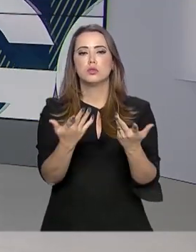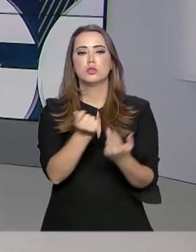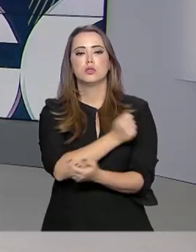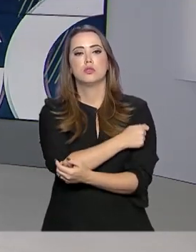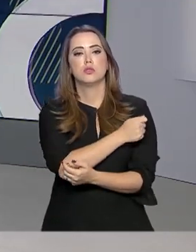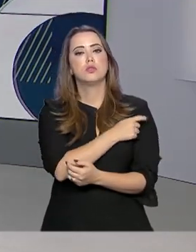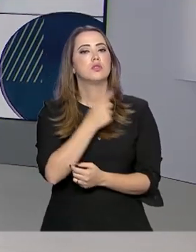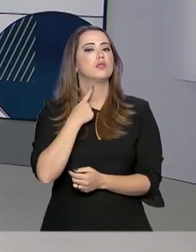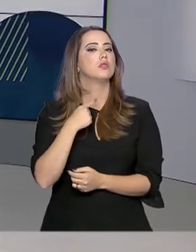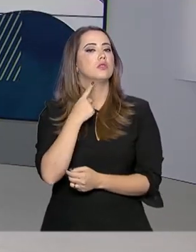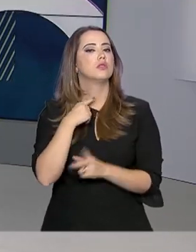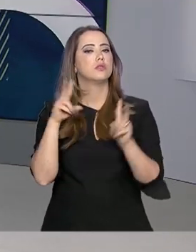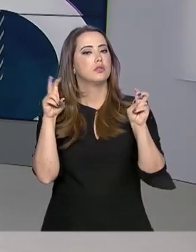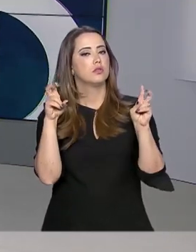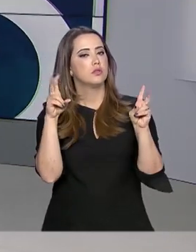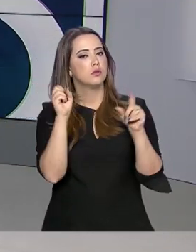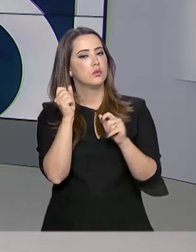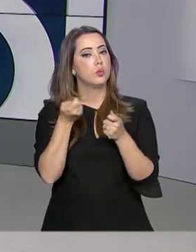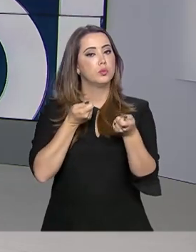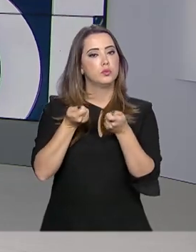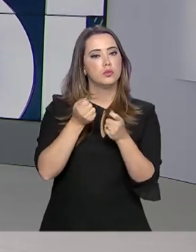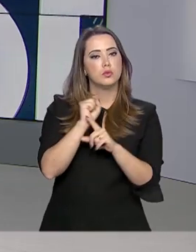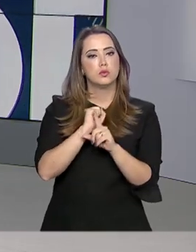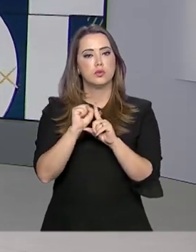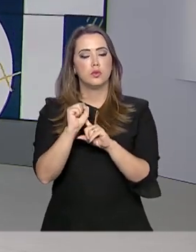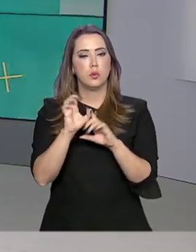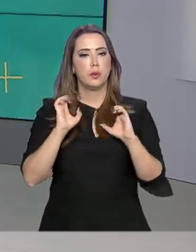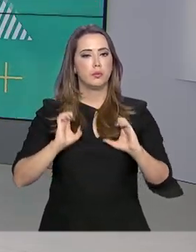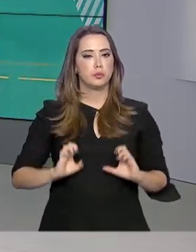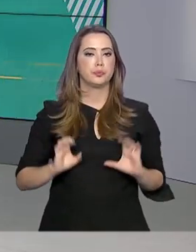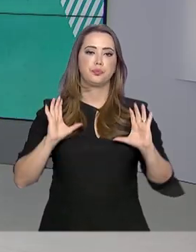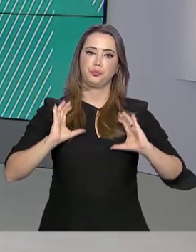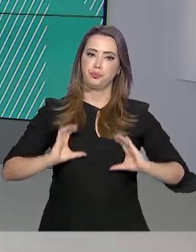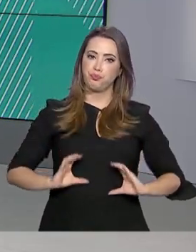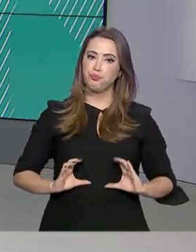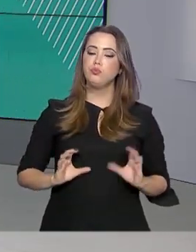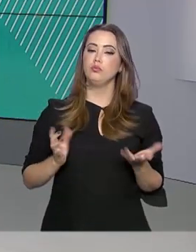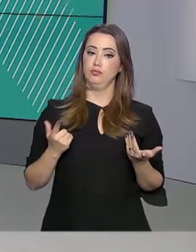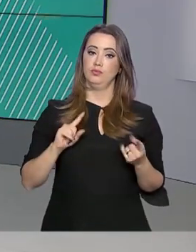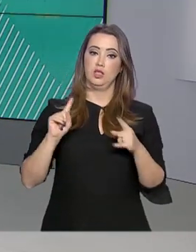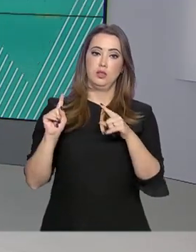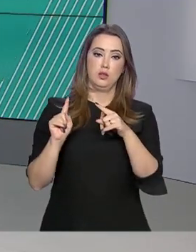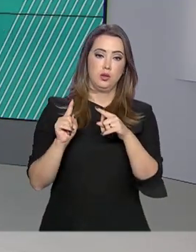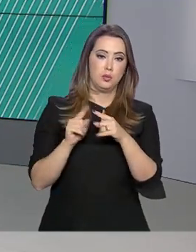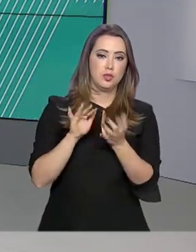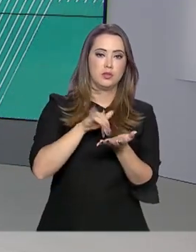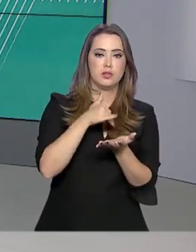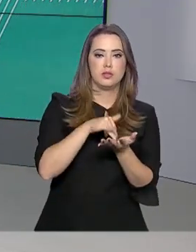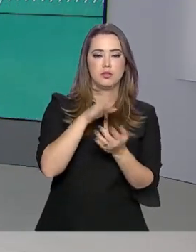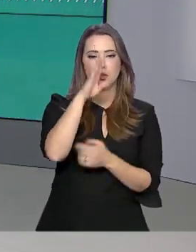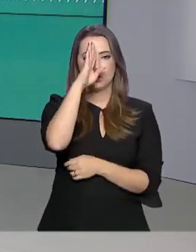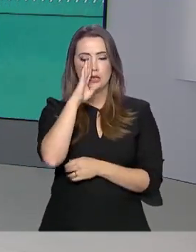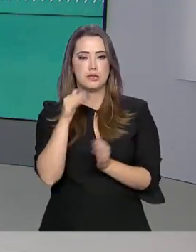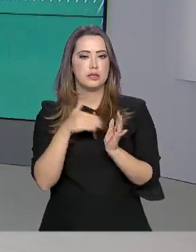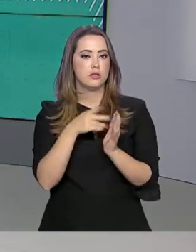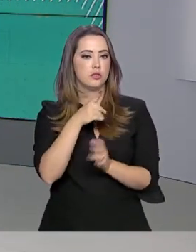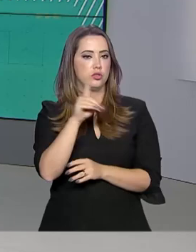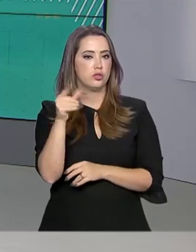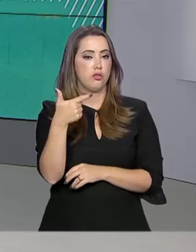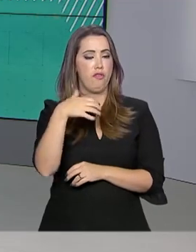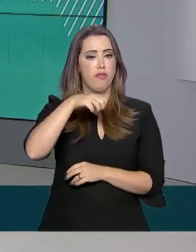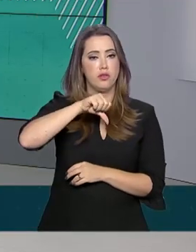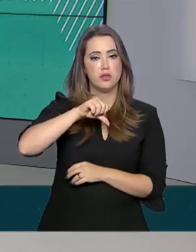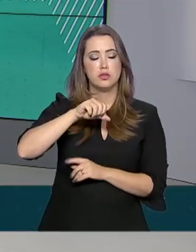alunos o interesse por temas como controle social, ética e cidadania. A inscrição é gratuita e vai até o dia 24 de